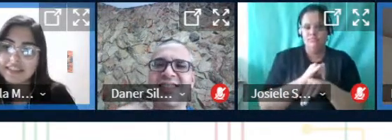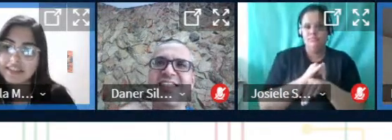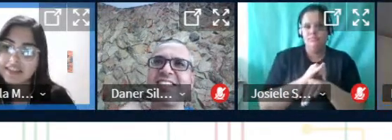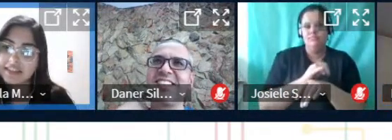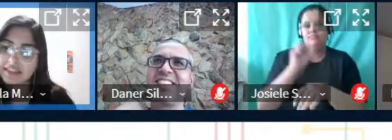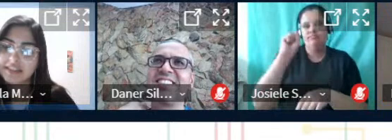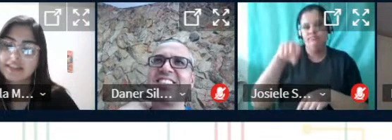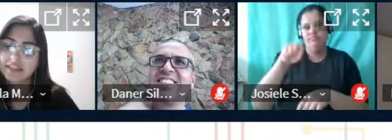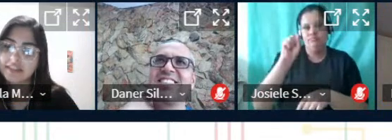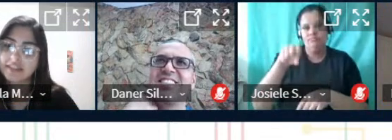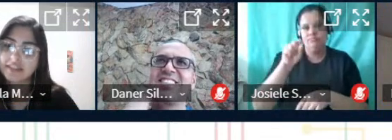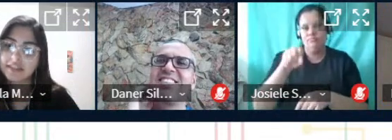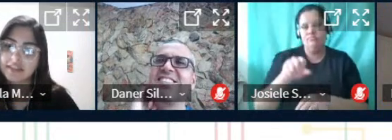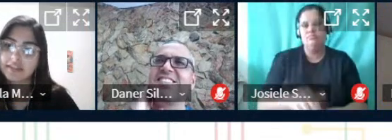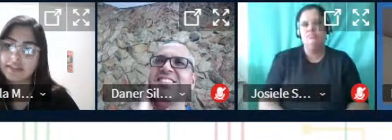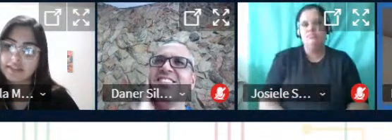sim